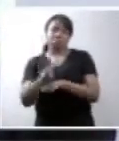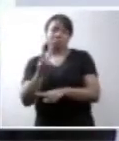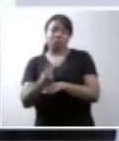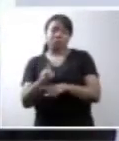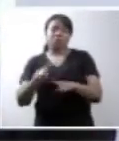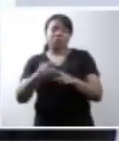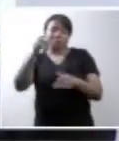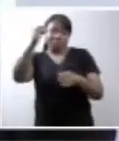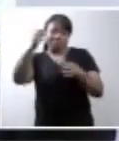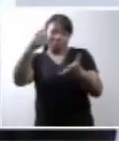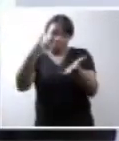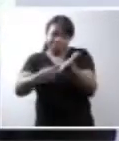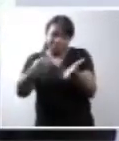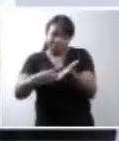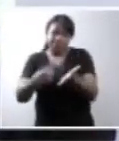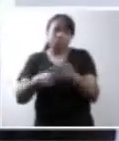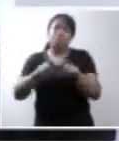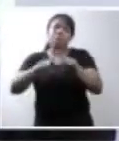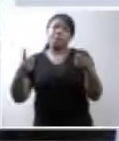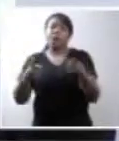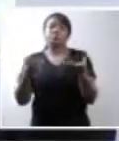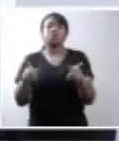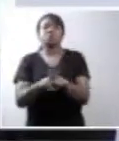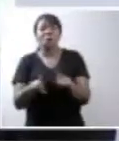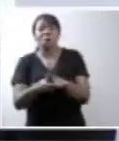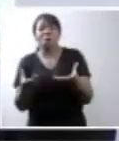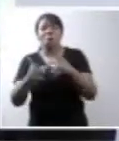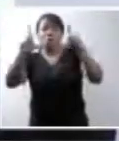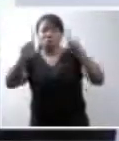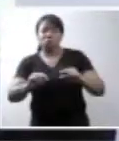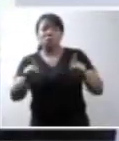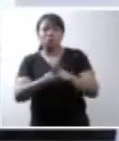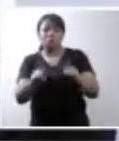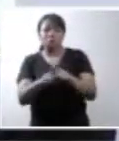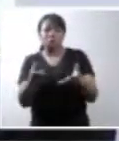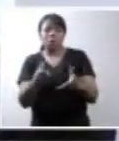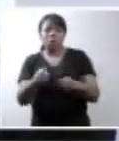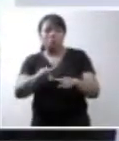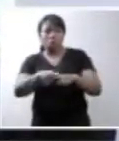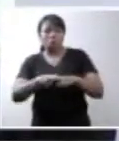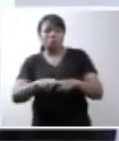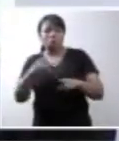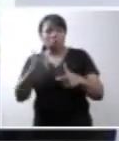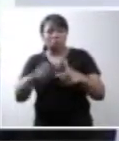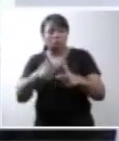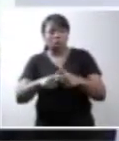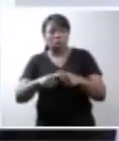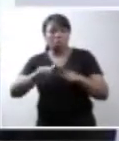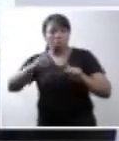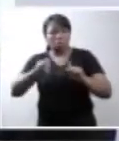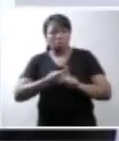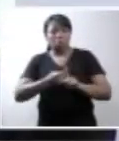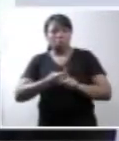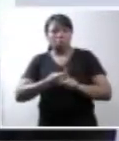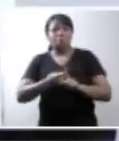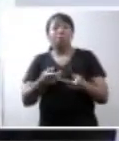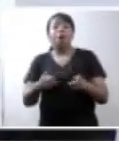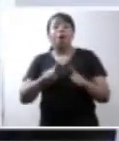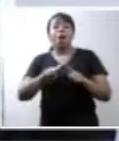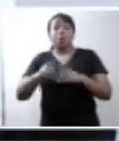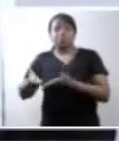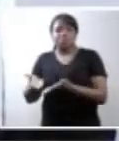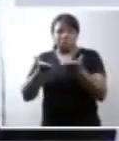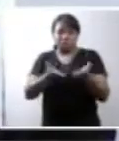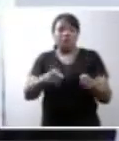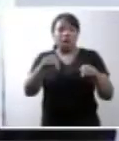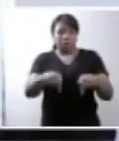direito de decidir ou da urgência da redução da mortalidade materna. Venho trazer o que apareceu